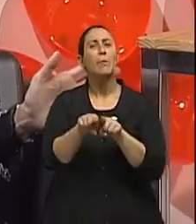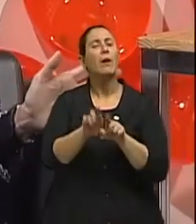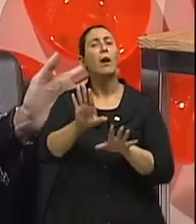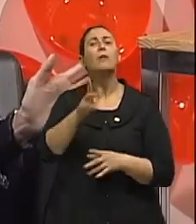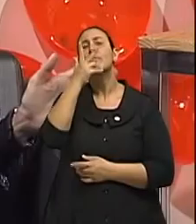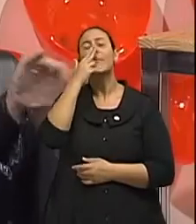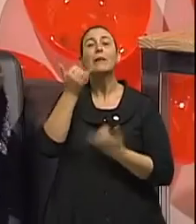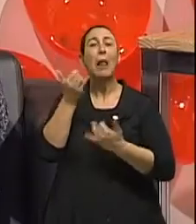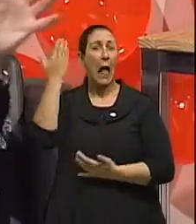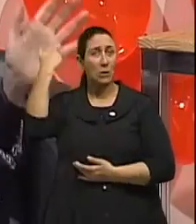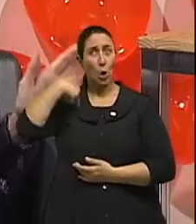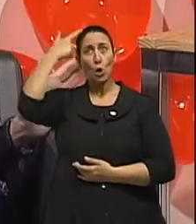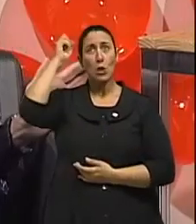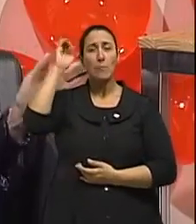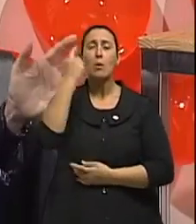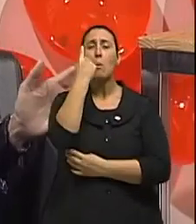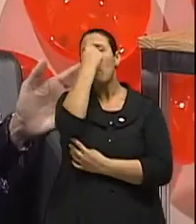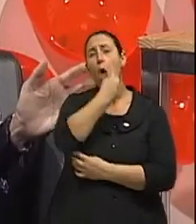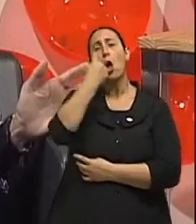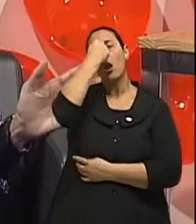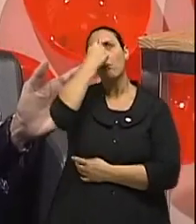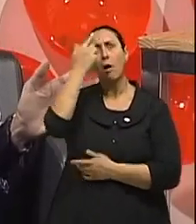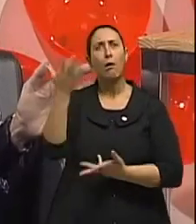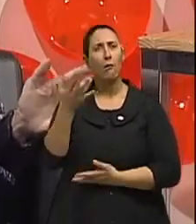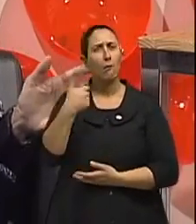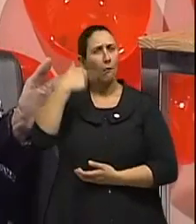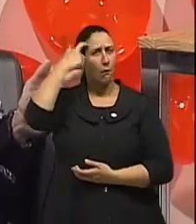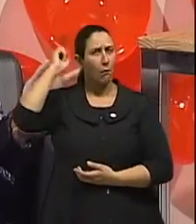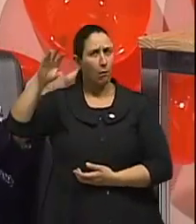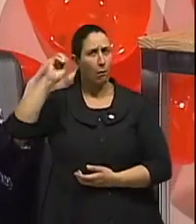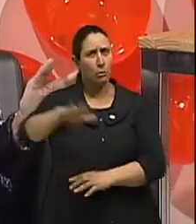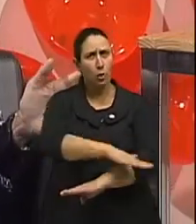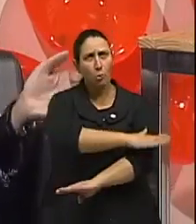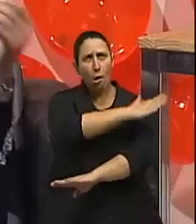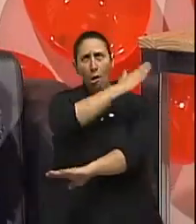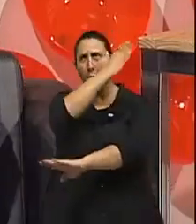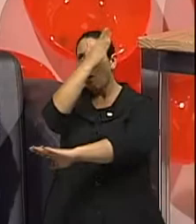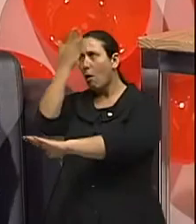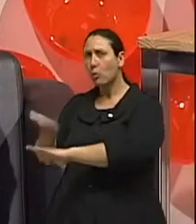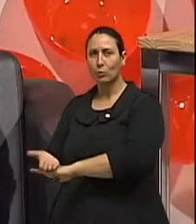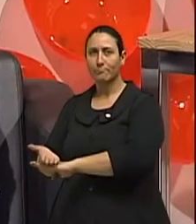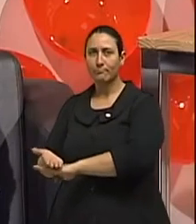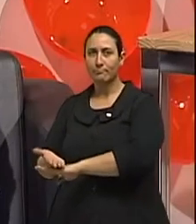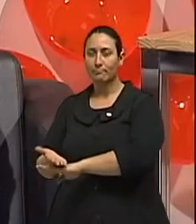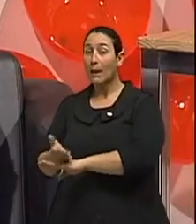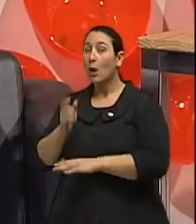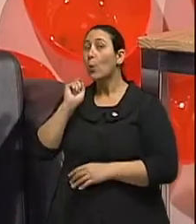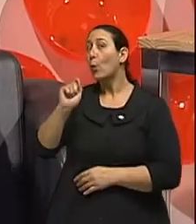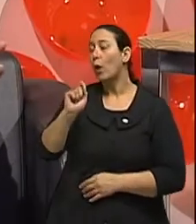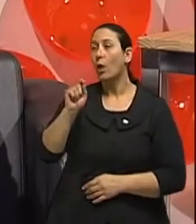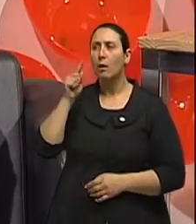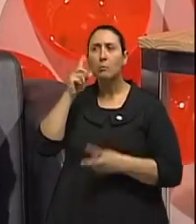de cabeça que durava uma hora e depois sair. Hoje, tenho uma dor de cabeça que demora o dia inteiro. Então, a presença de sintomas,